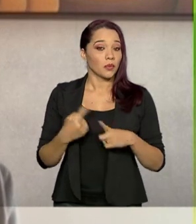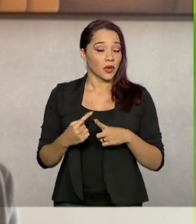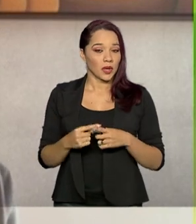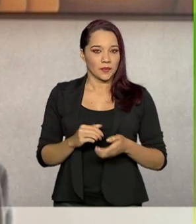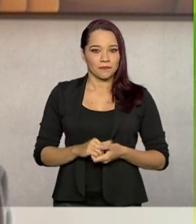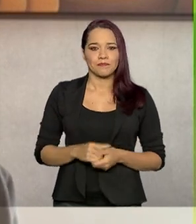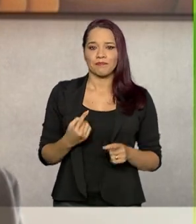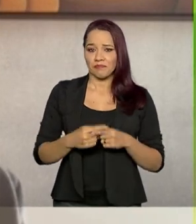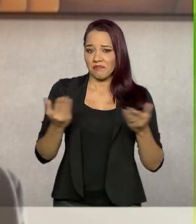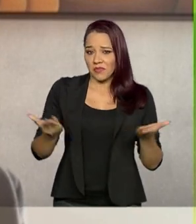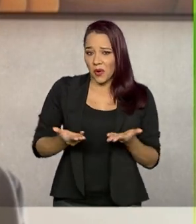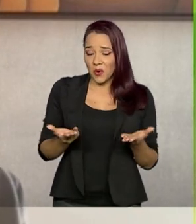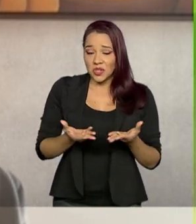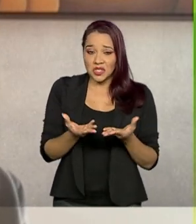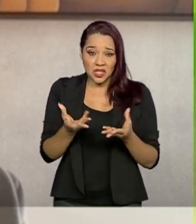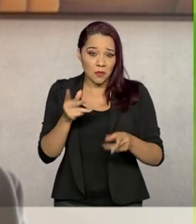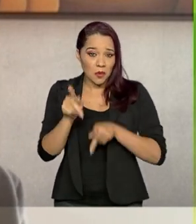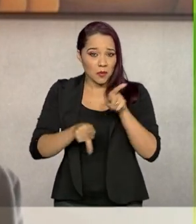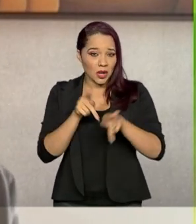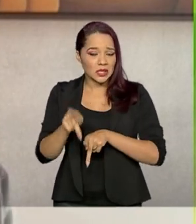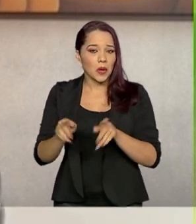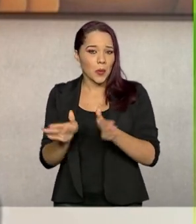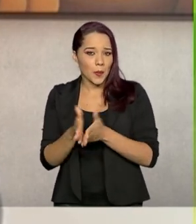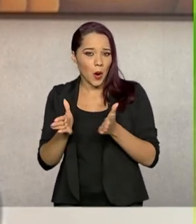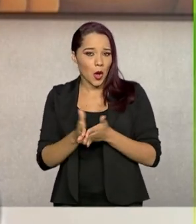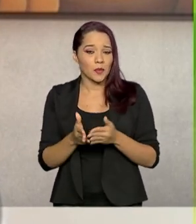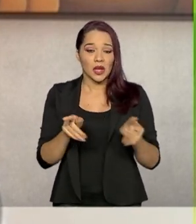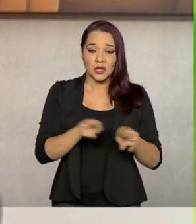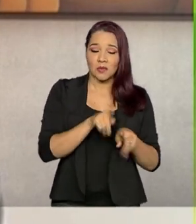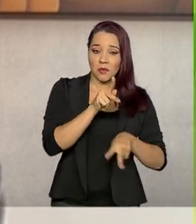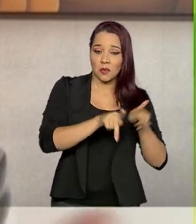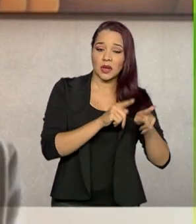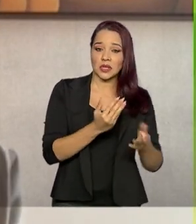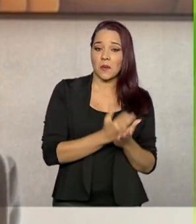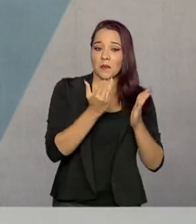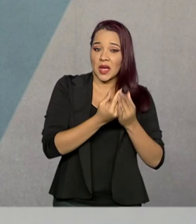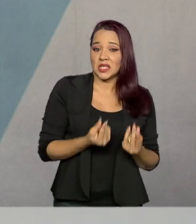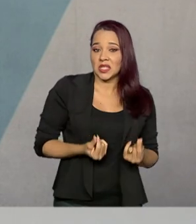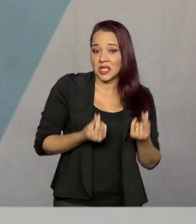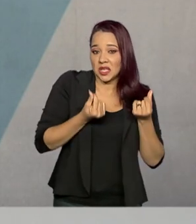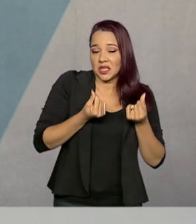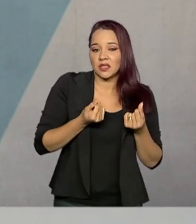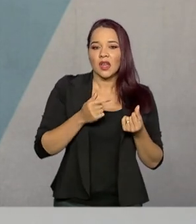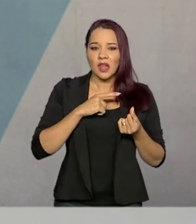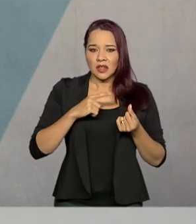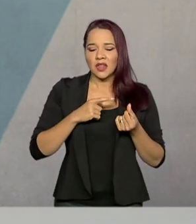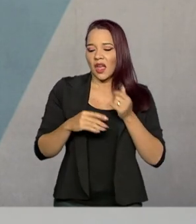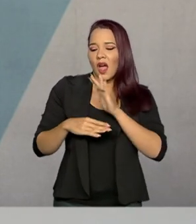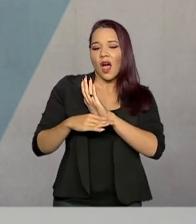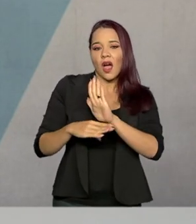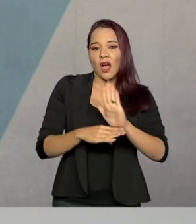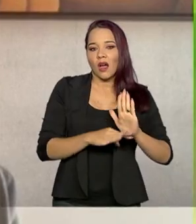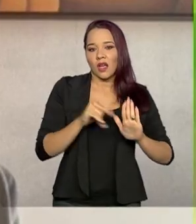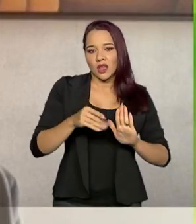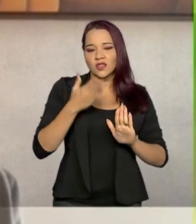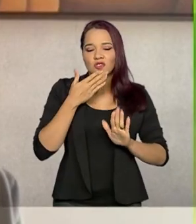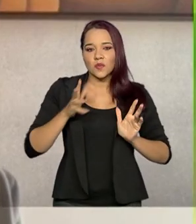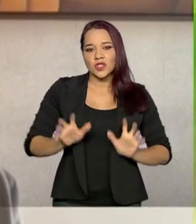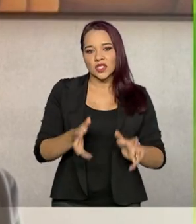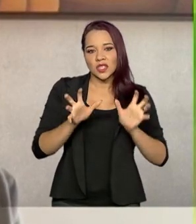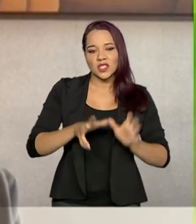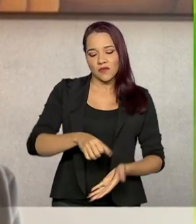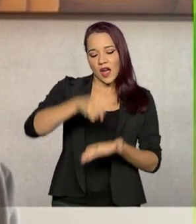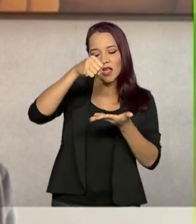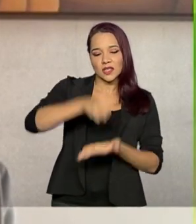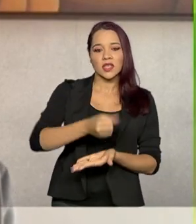hoje, tanto a população de baixa renda quanto os mais ricos se beneficiam deste tipo de incentivo à cesta